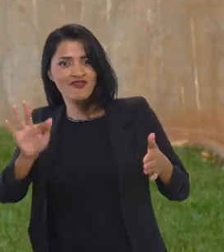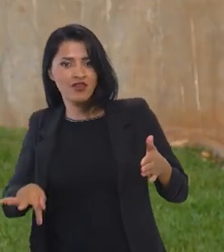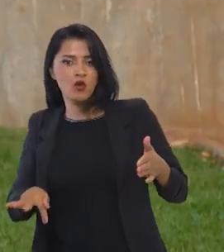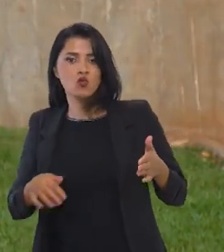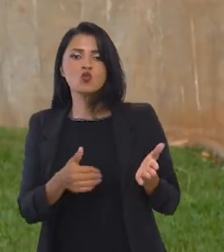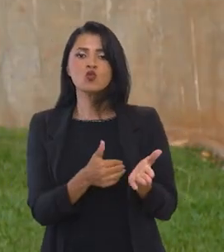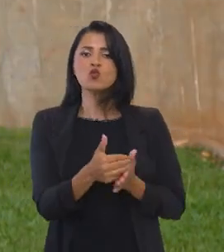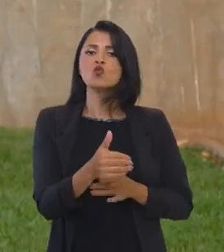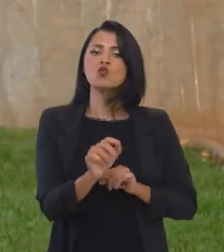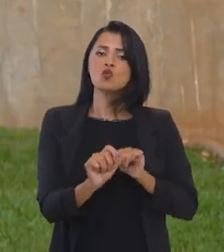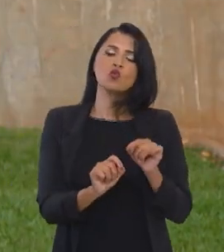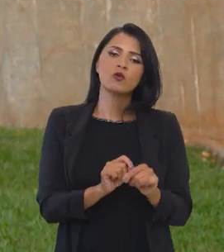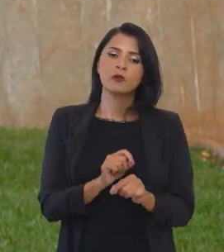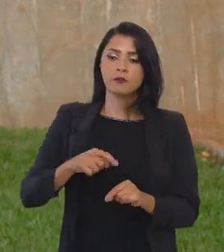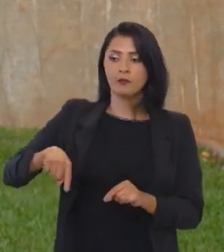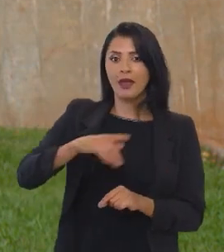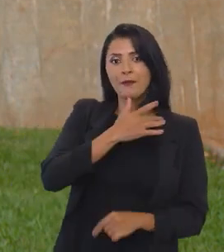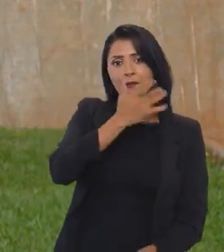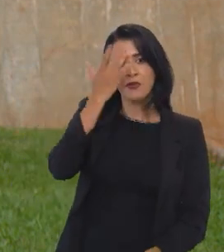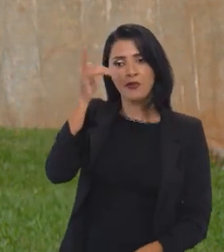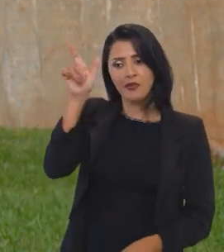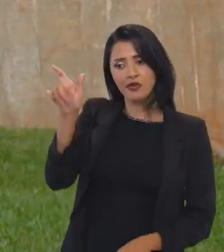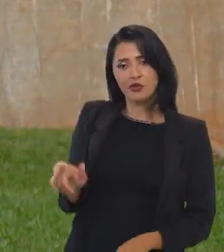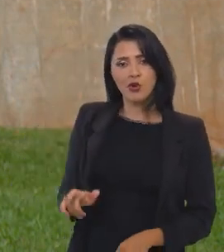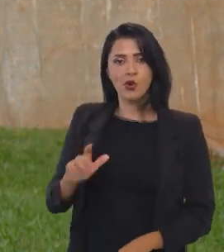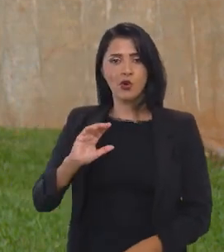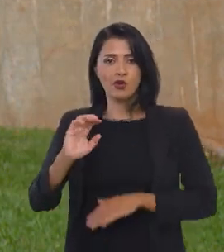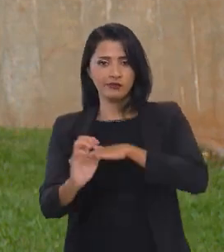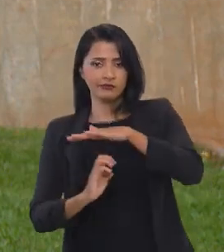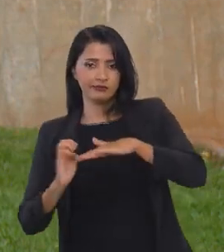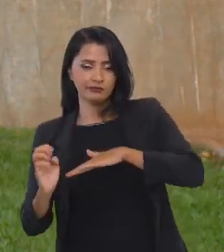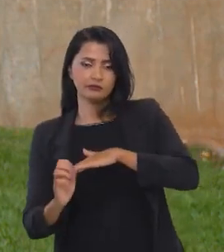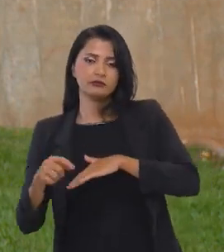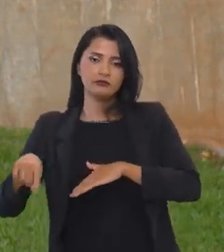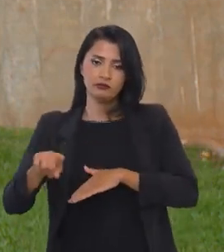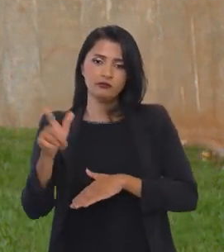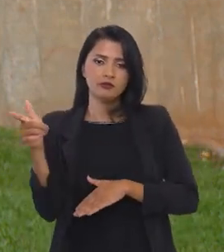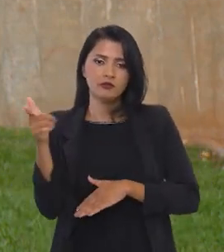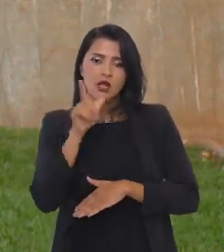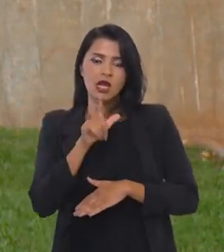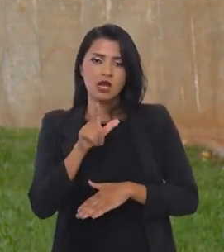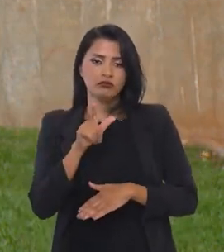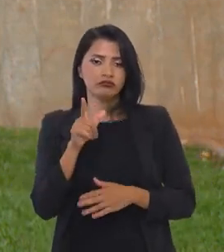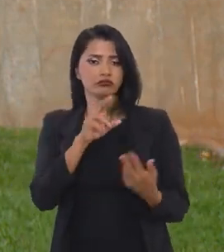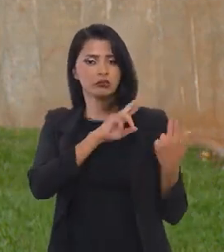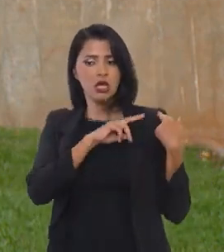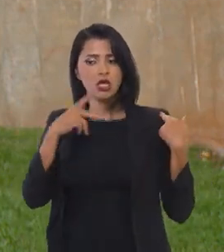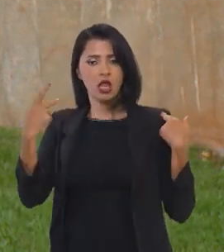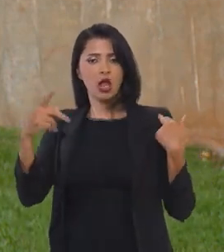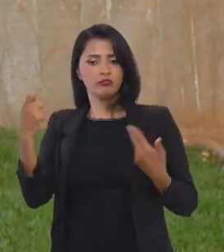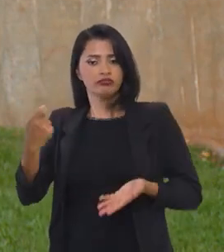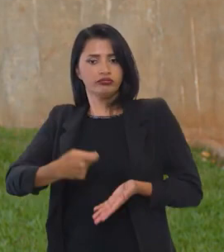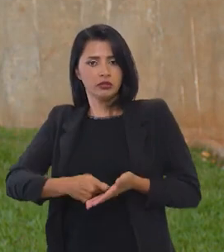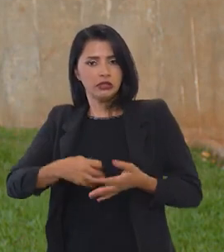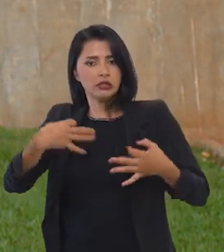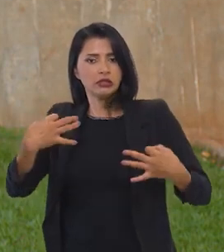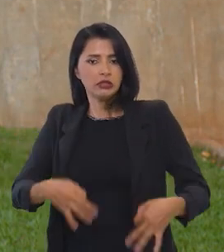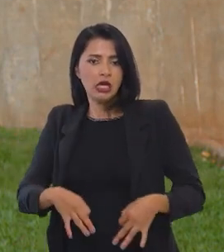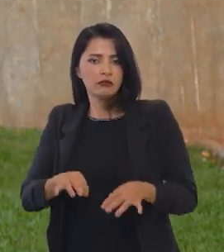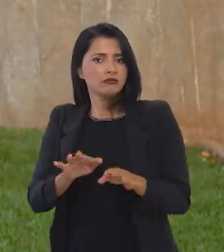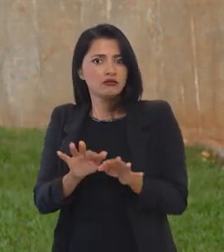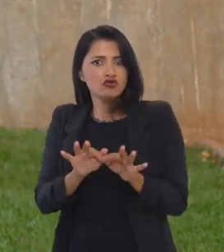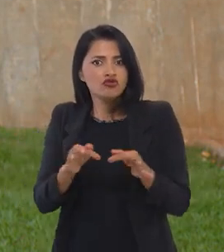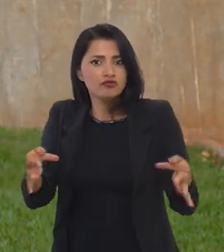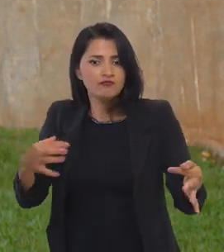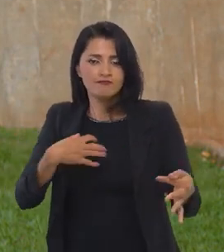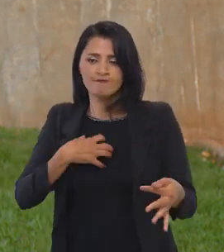corrente. O início é que o cidadão, que a empresa, que a pessoa, ela cumpra as suas obrigações tributárias